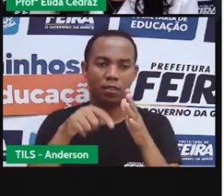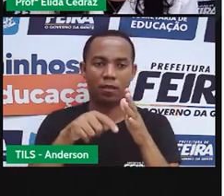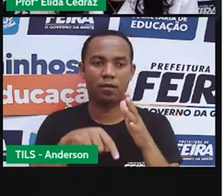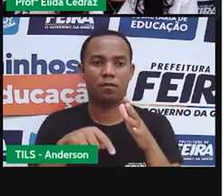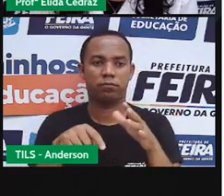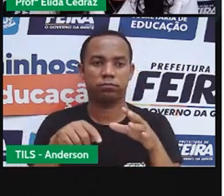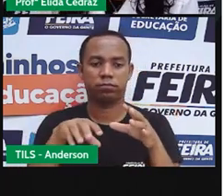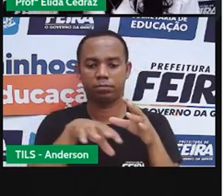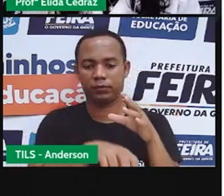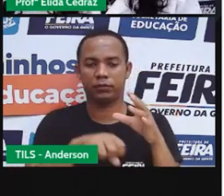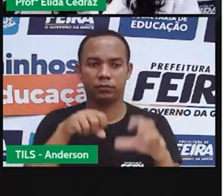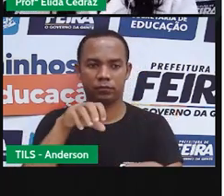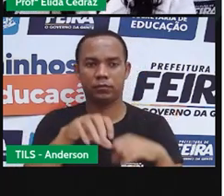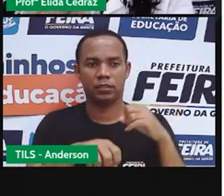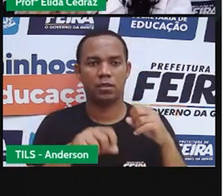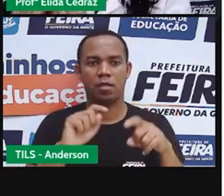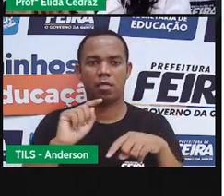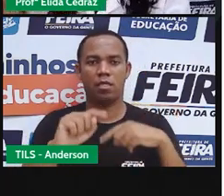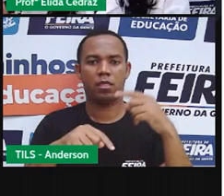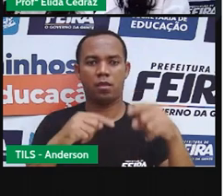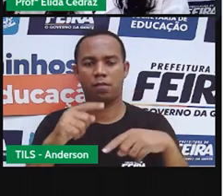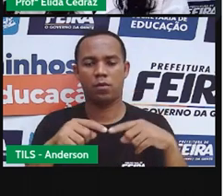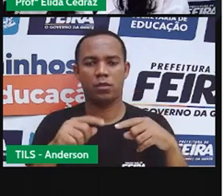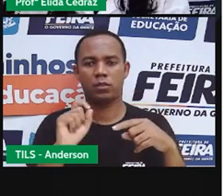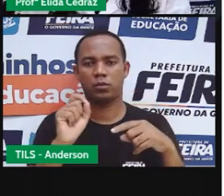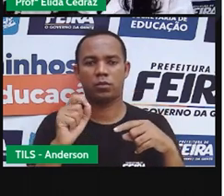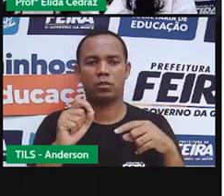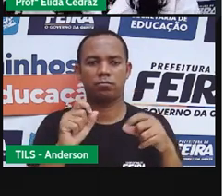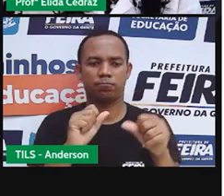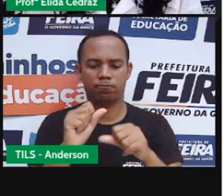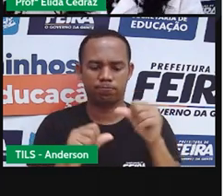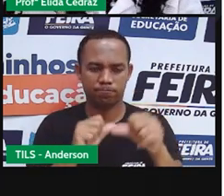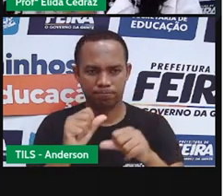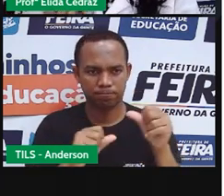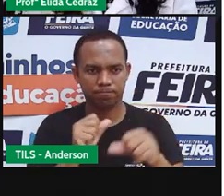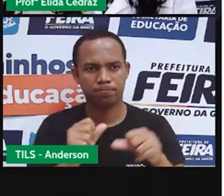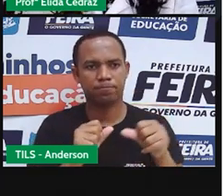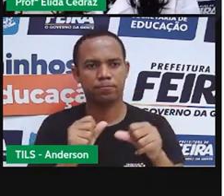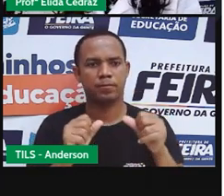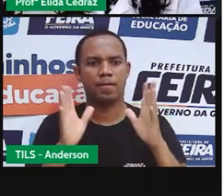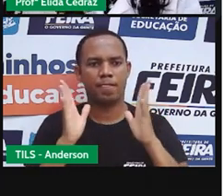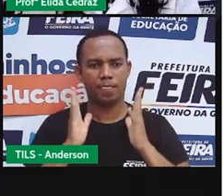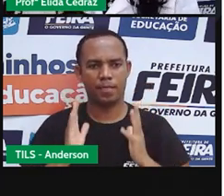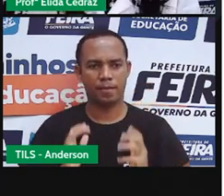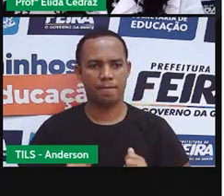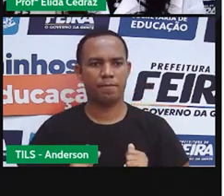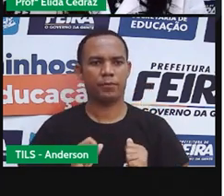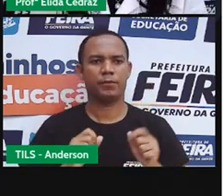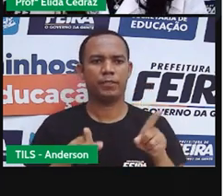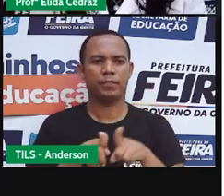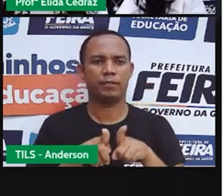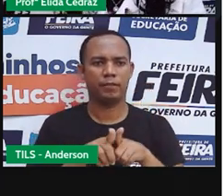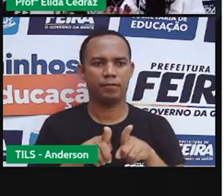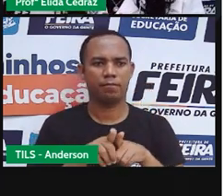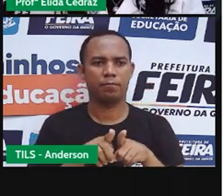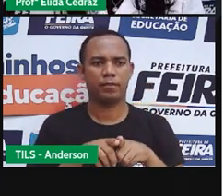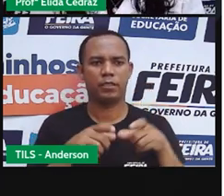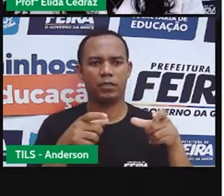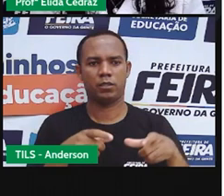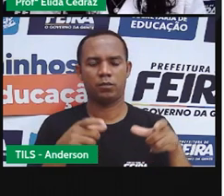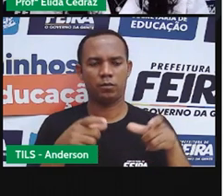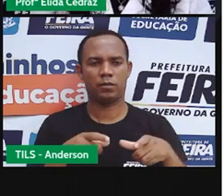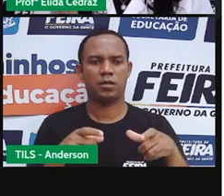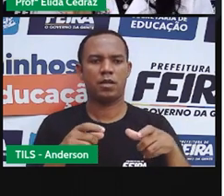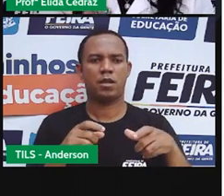mineradoras e de lá eles são processados. E limpos que são levados para a